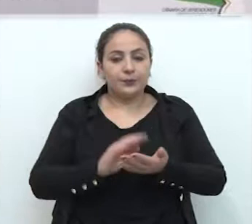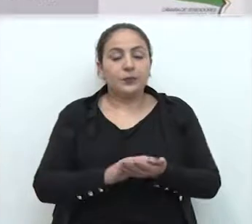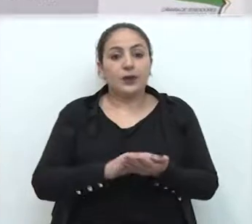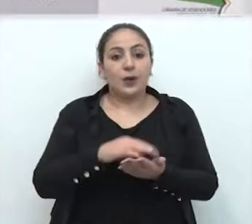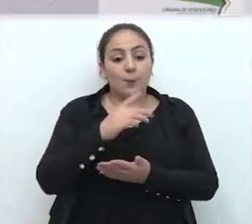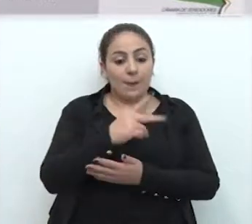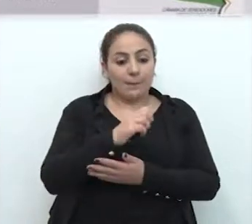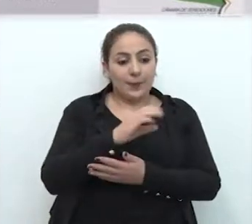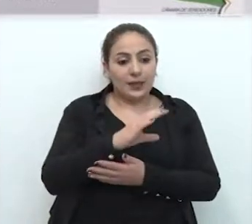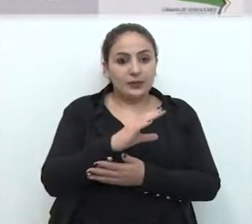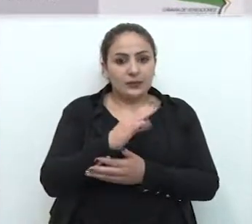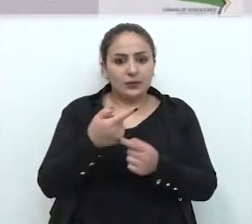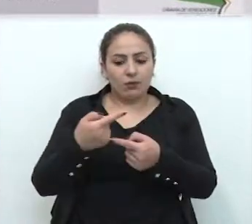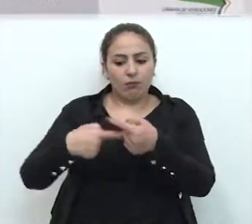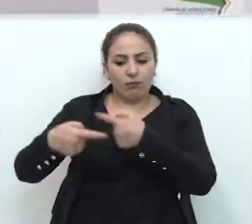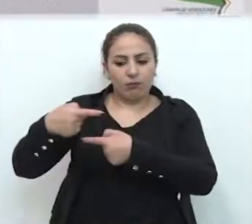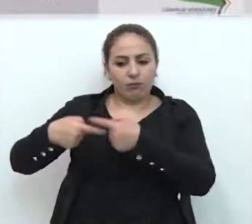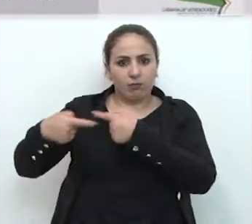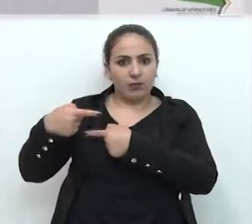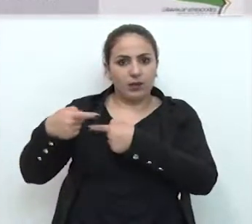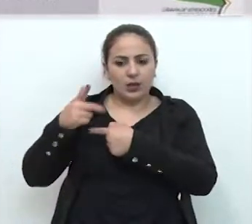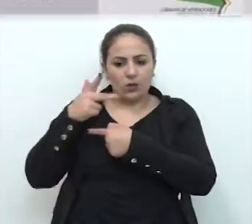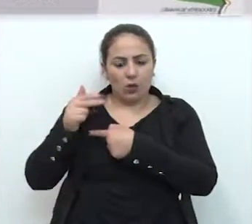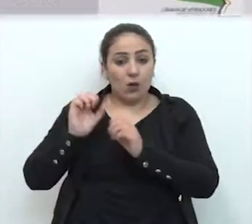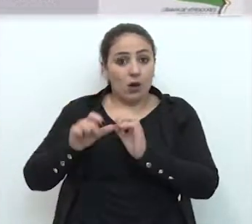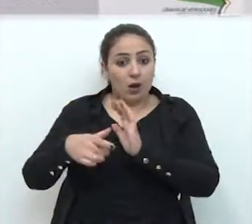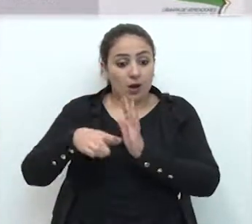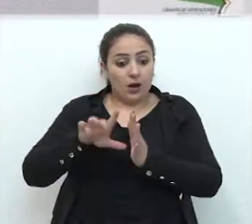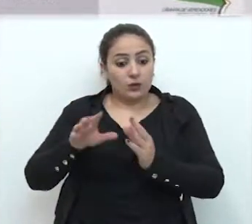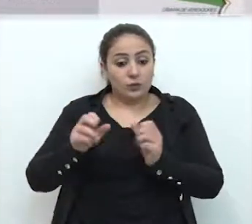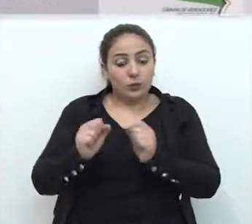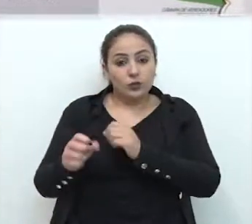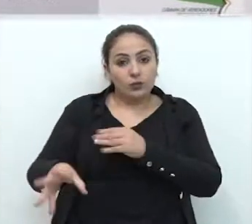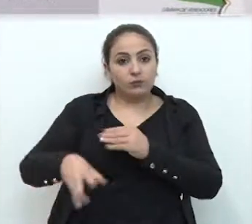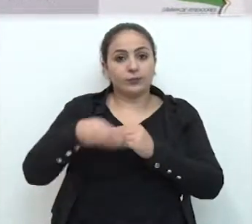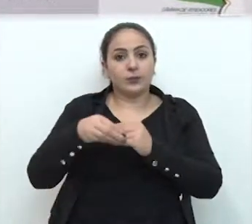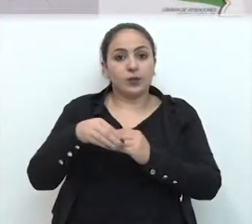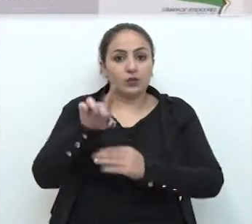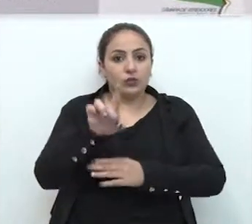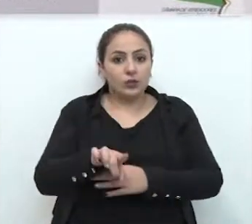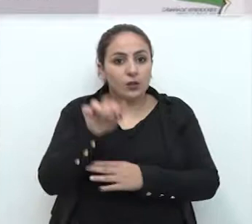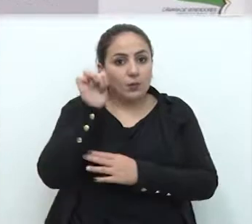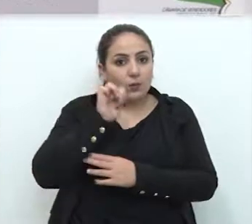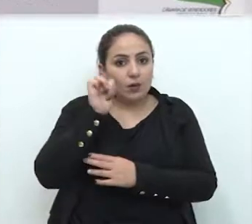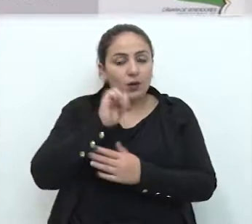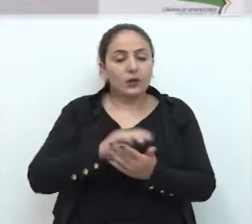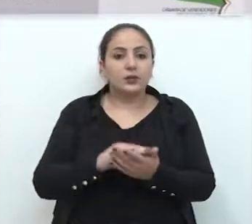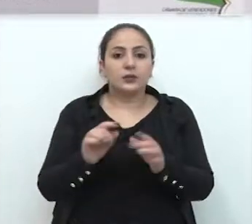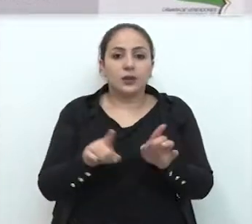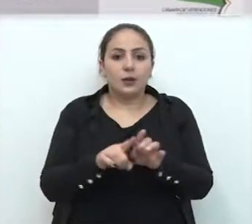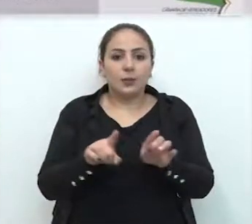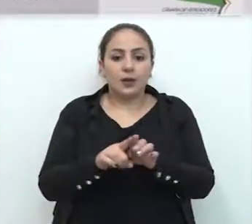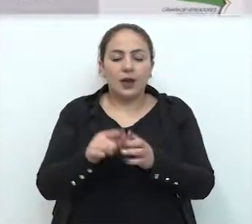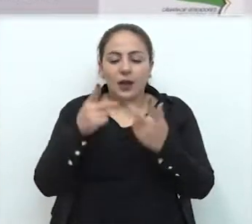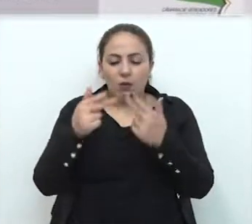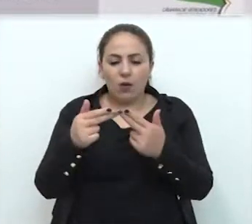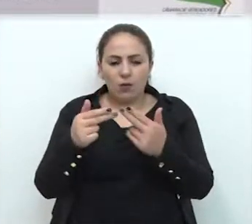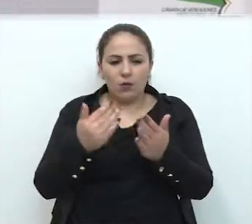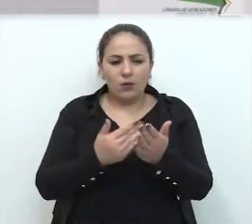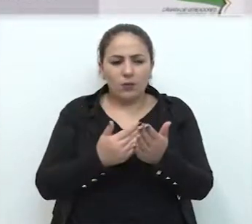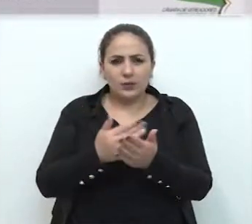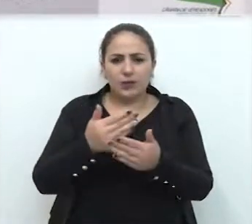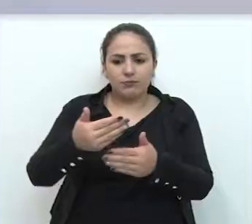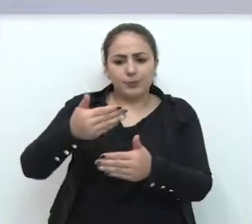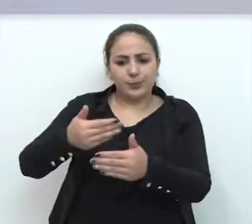transmutada, virar de algo que poderia agregar direitos à mulher, virar num retrocesso sem